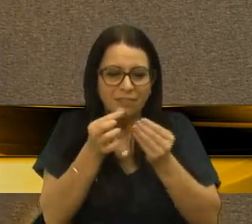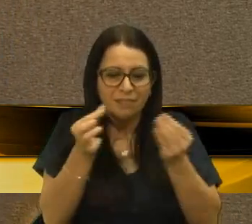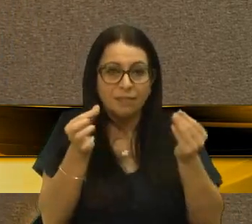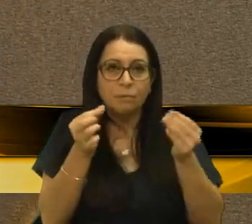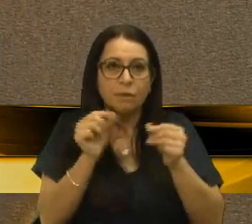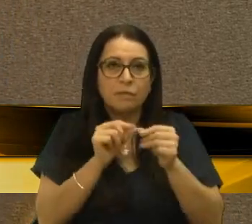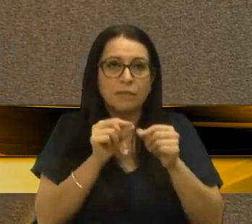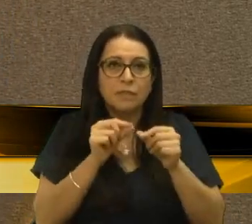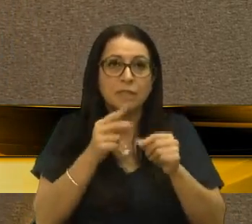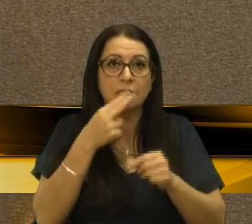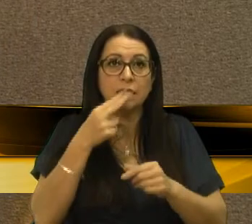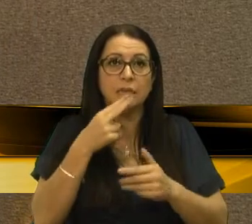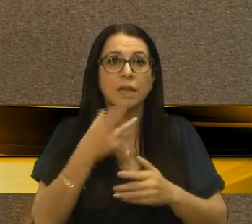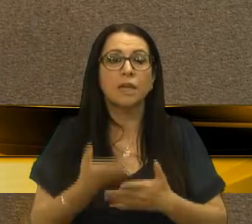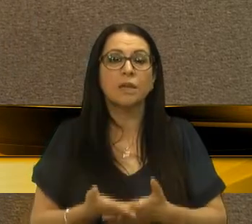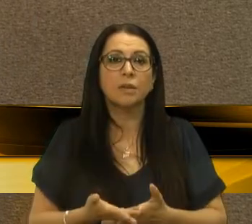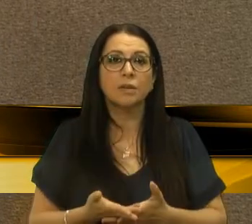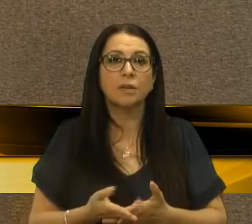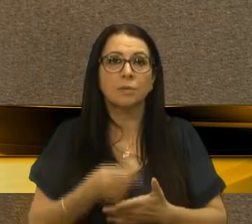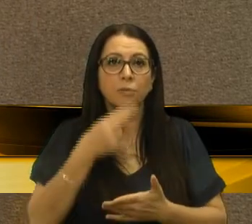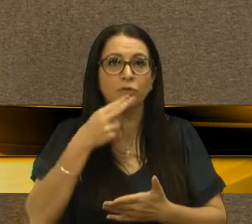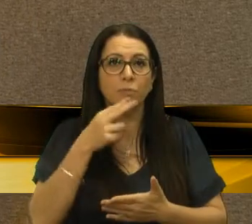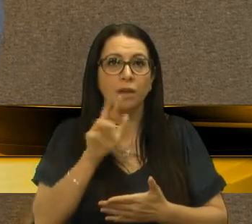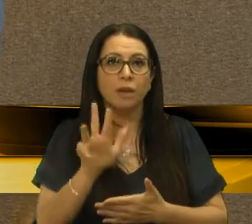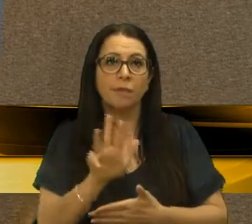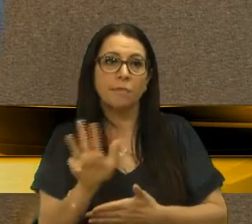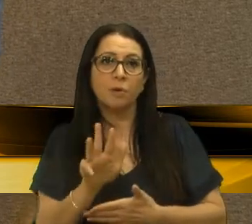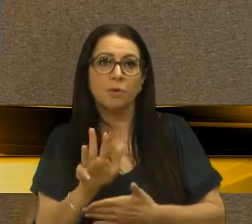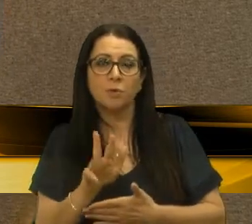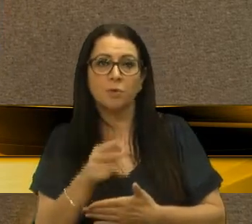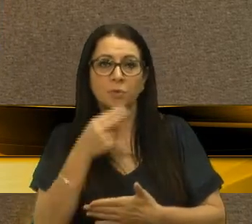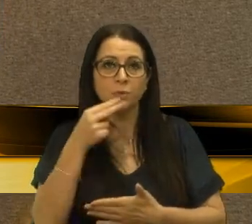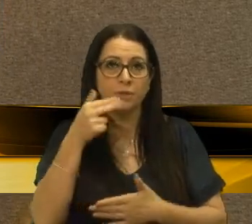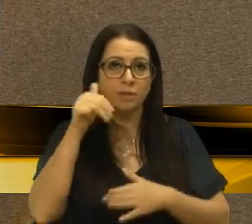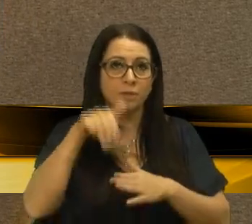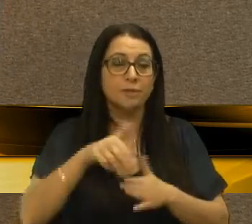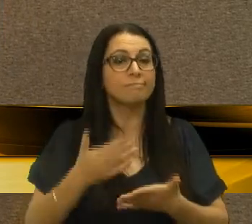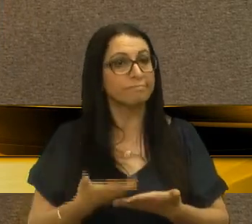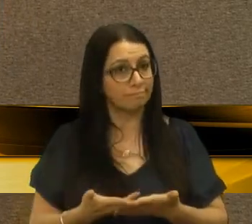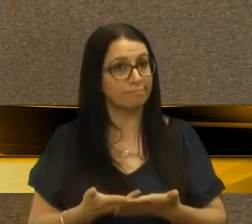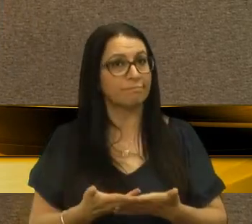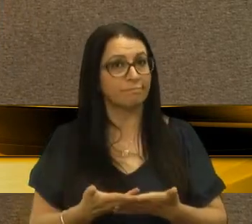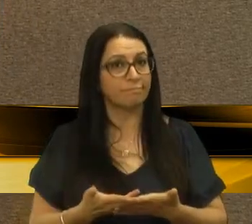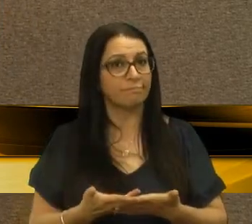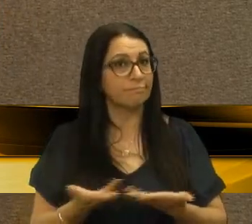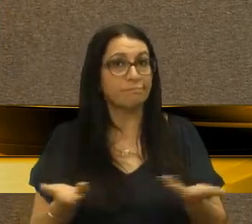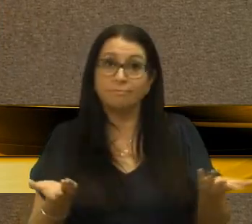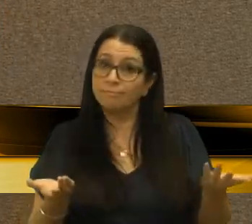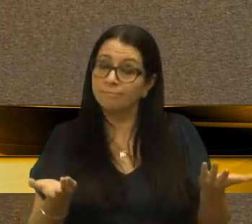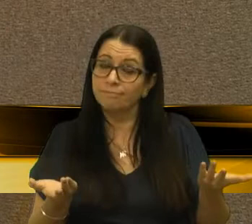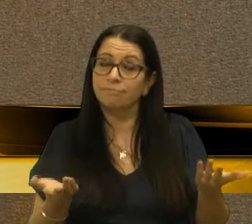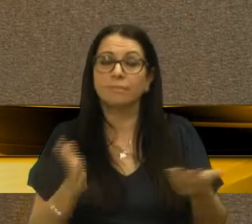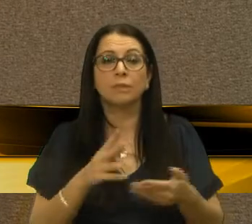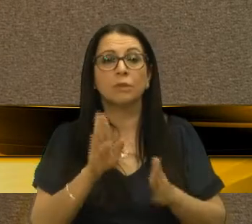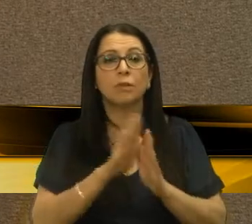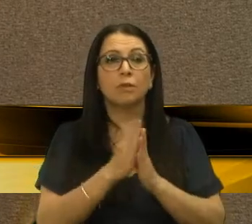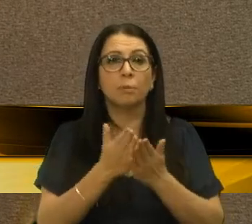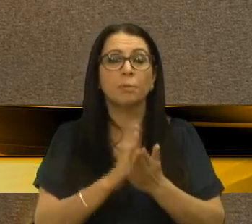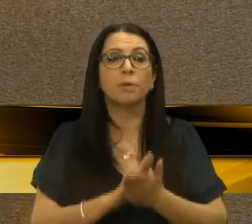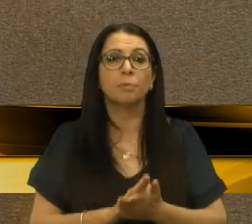para fazer cigarro, para fumar maconha, para fumar cigarro lá dentro, as folhas da Bíblia. Então, quer dizer, a Bíblia